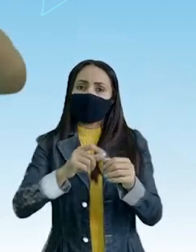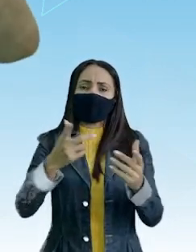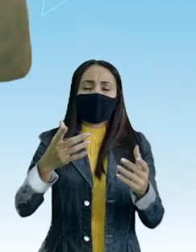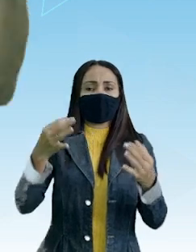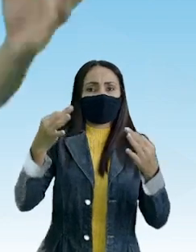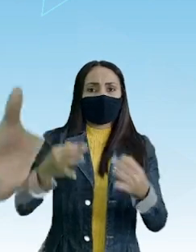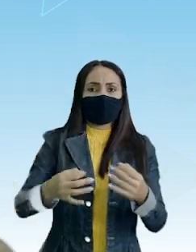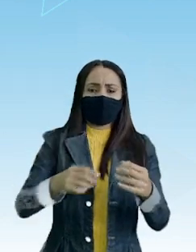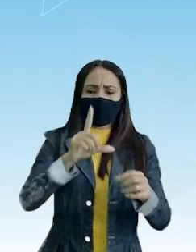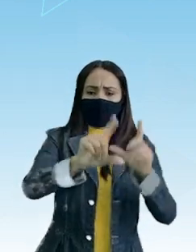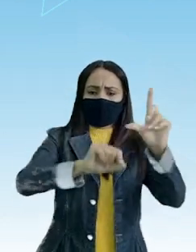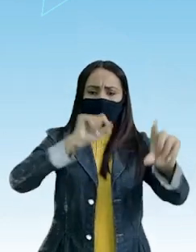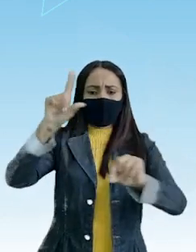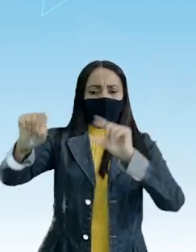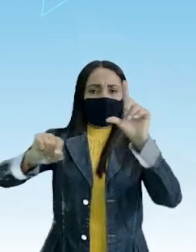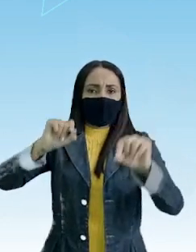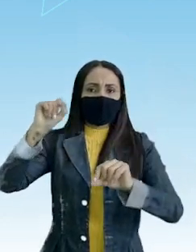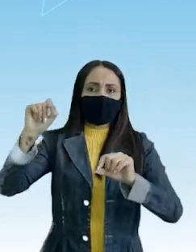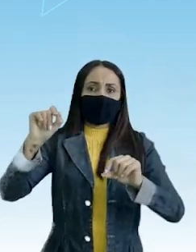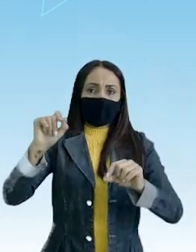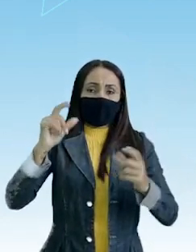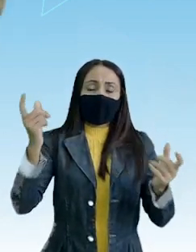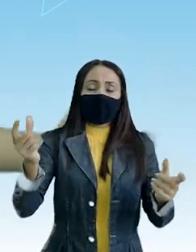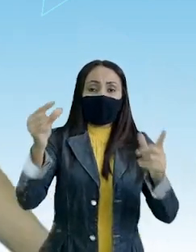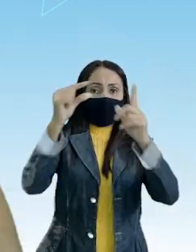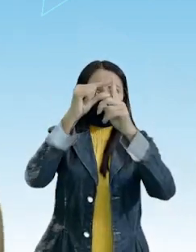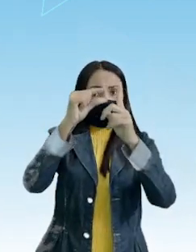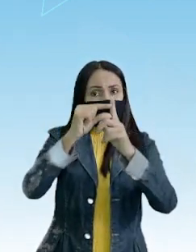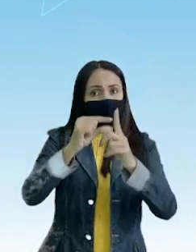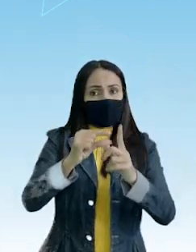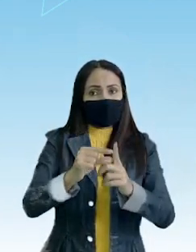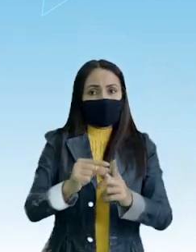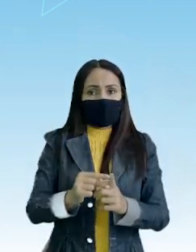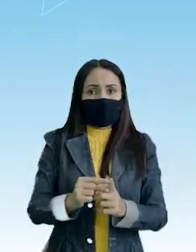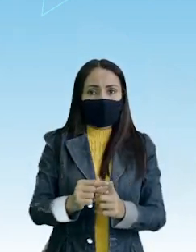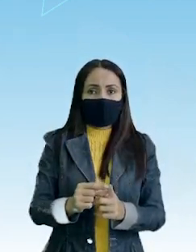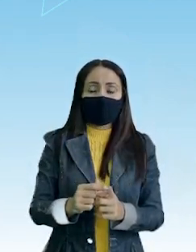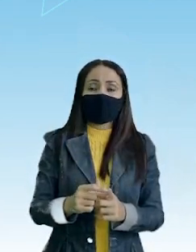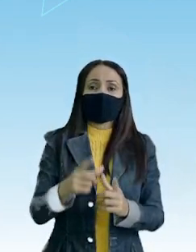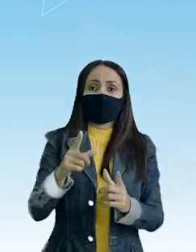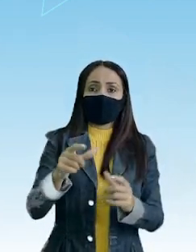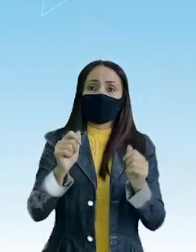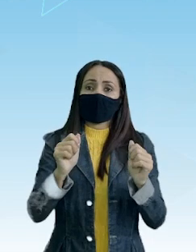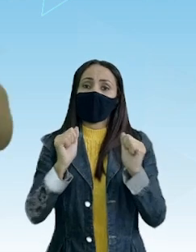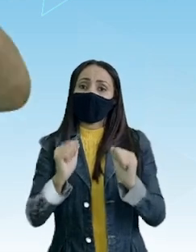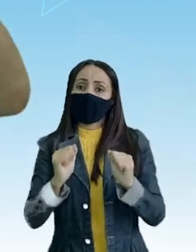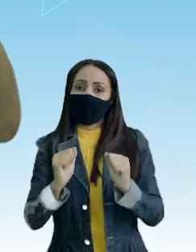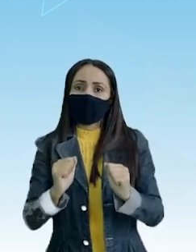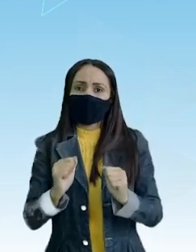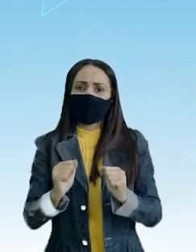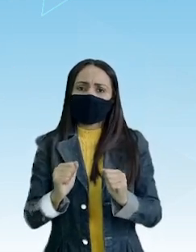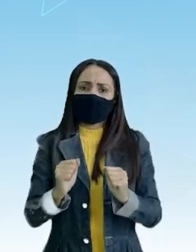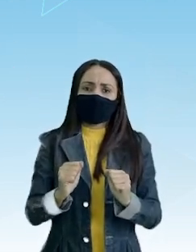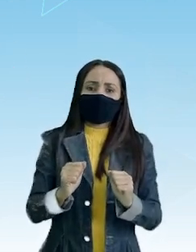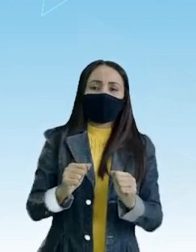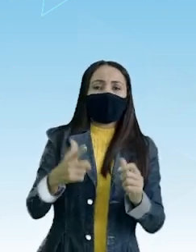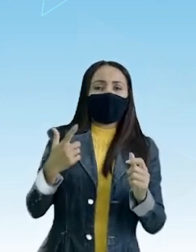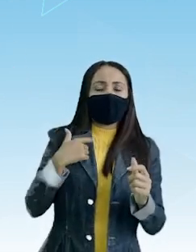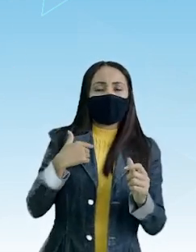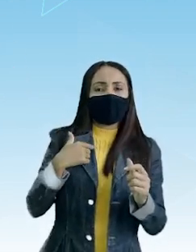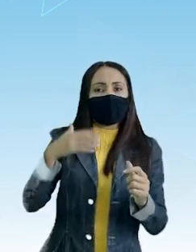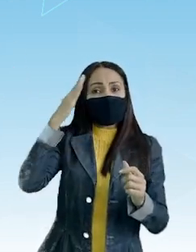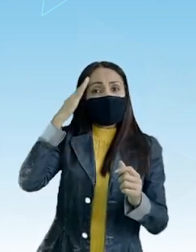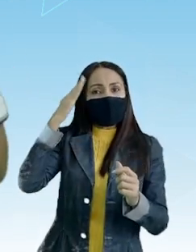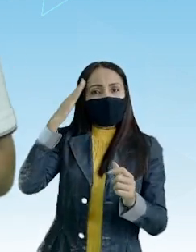Selecionar Essas palavras Parecidas Parônimos Etc Para que você Possa Trabalhar o sentido